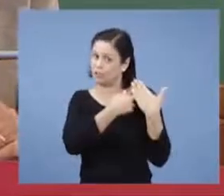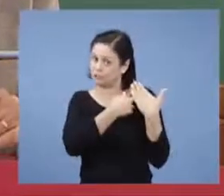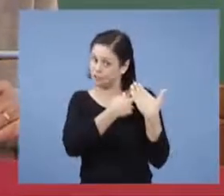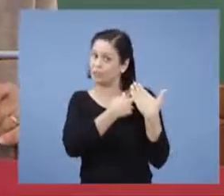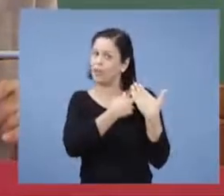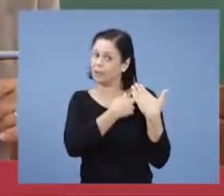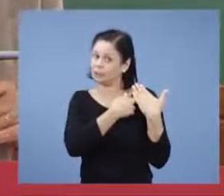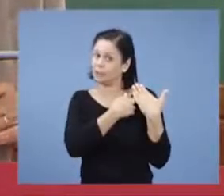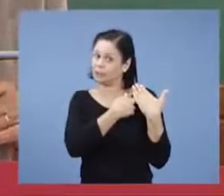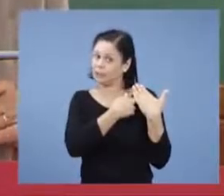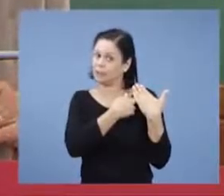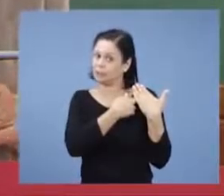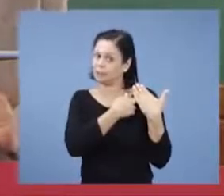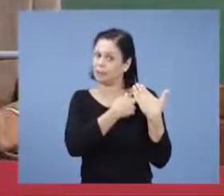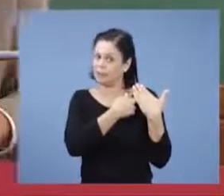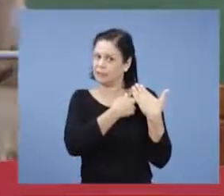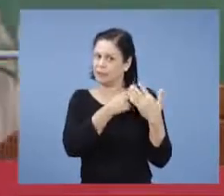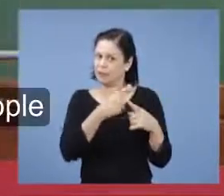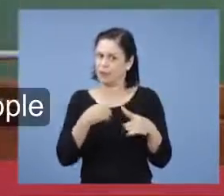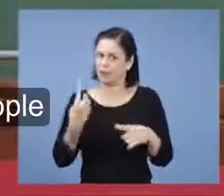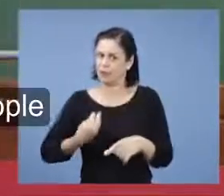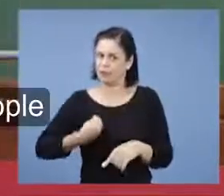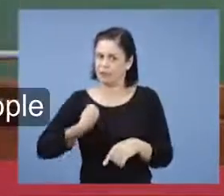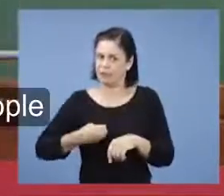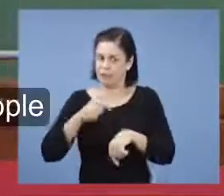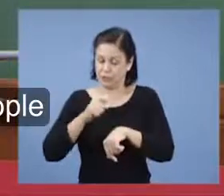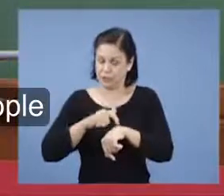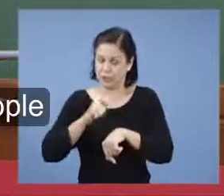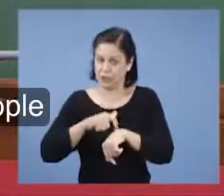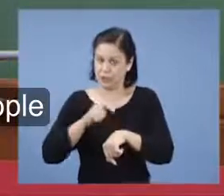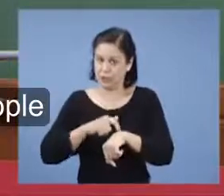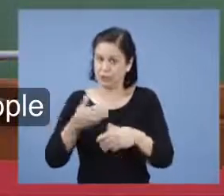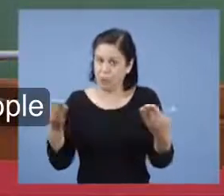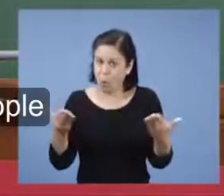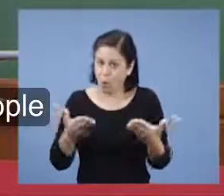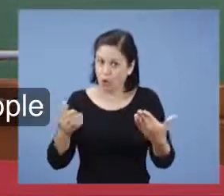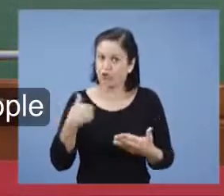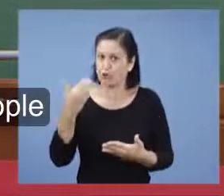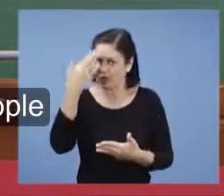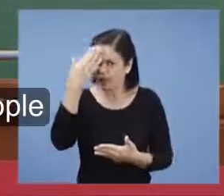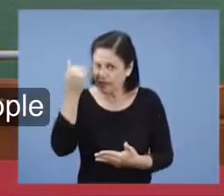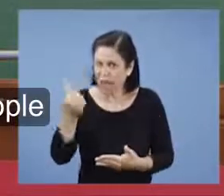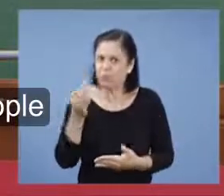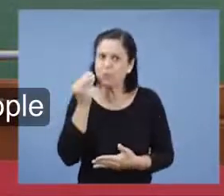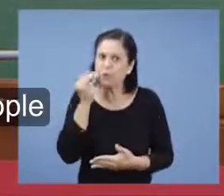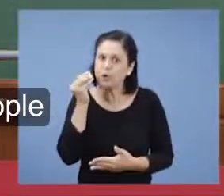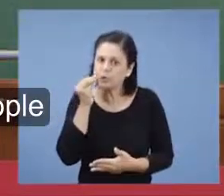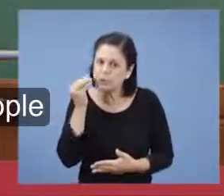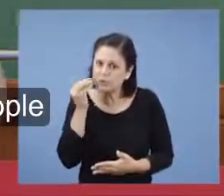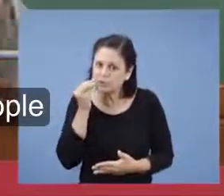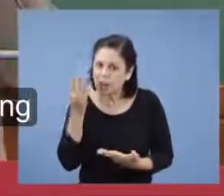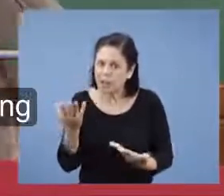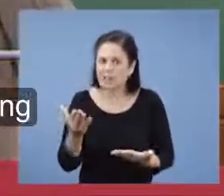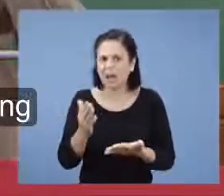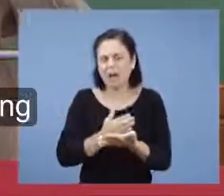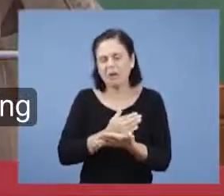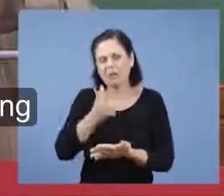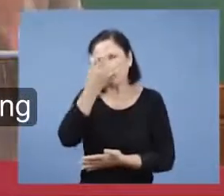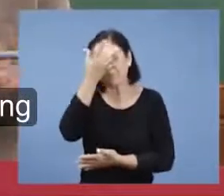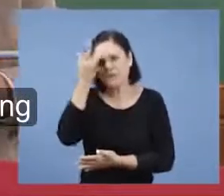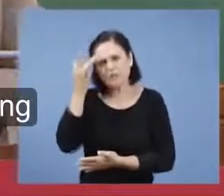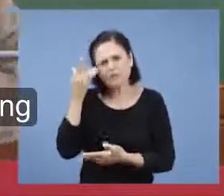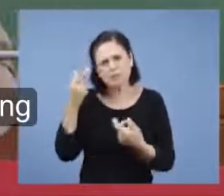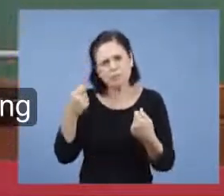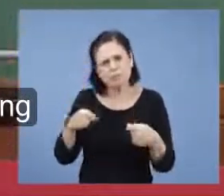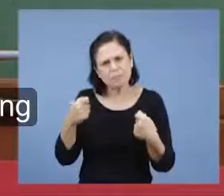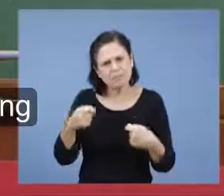viveu esse tempo aqui com as oportunidades que nós estamos tendo? E algumas pessoas pensam até